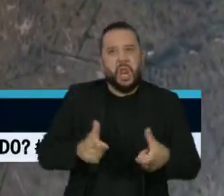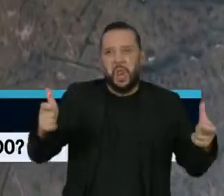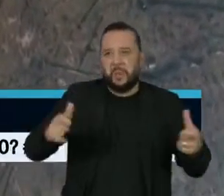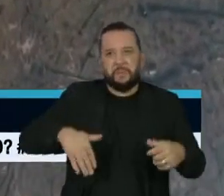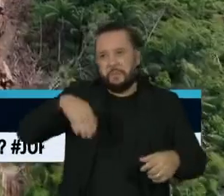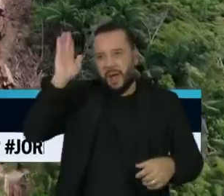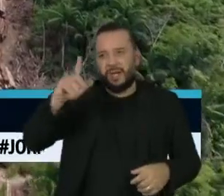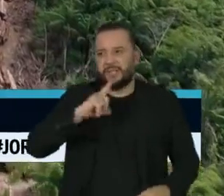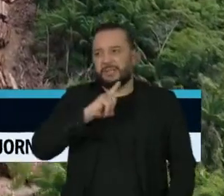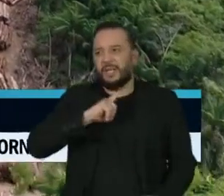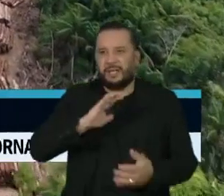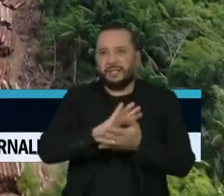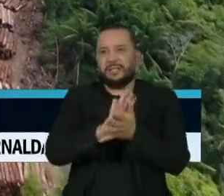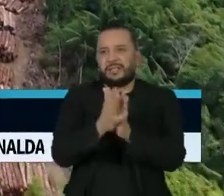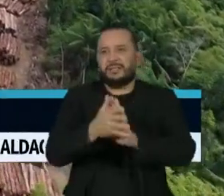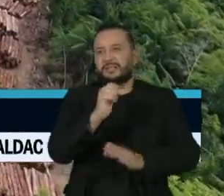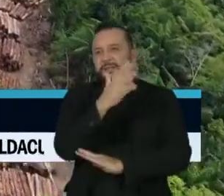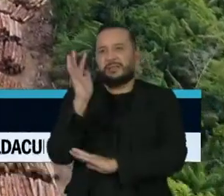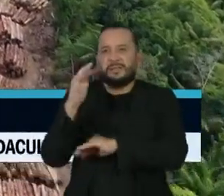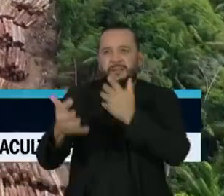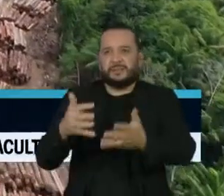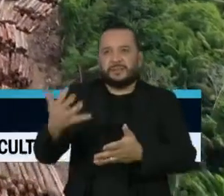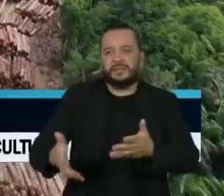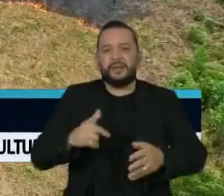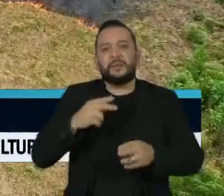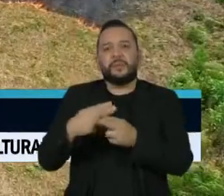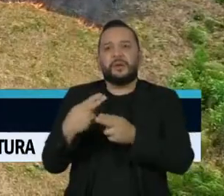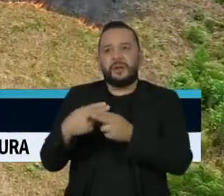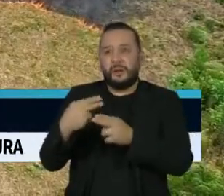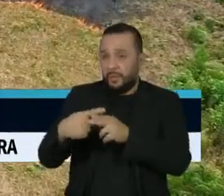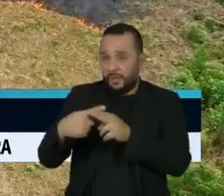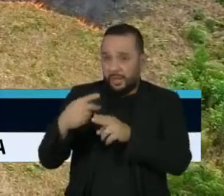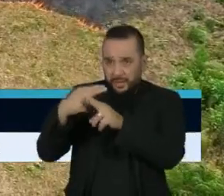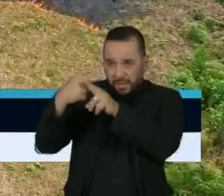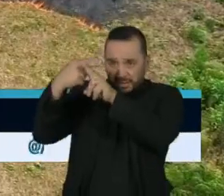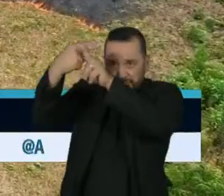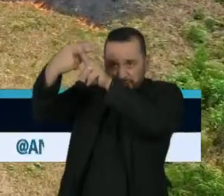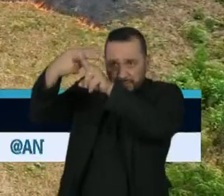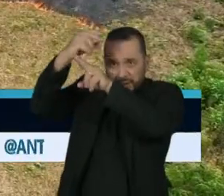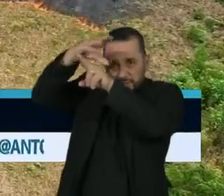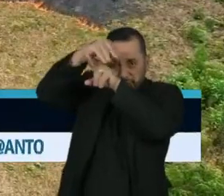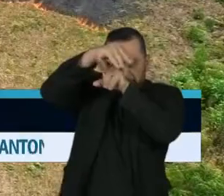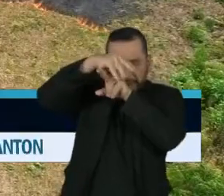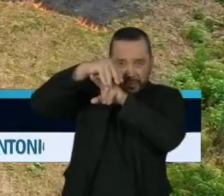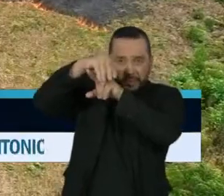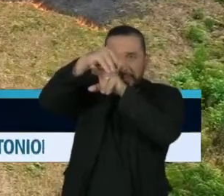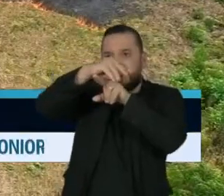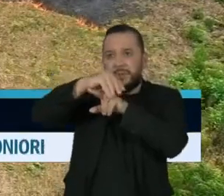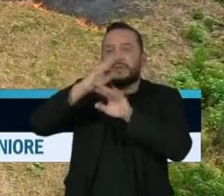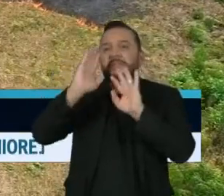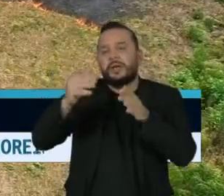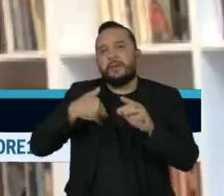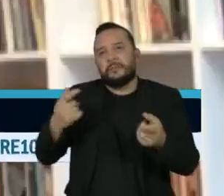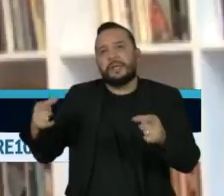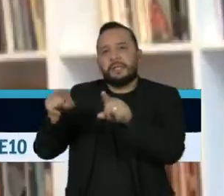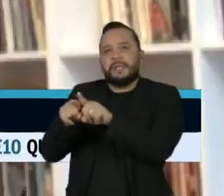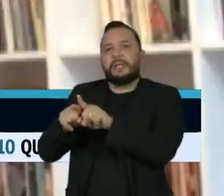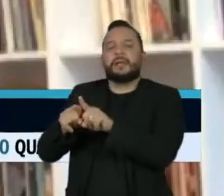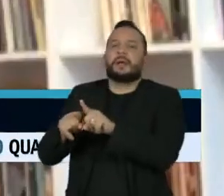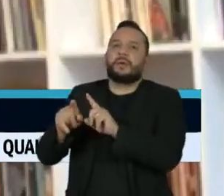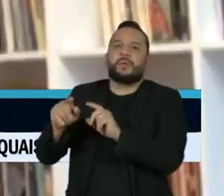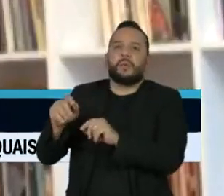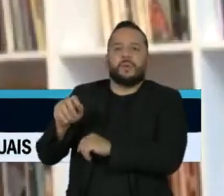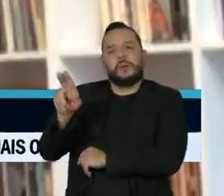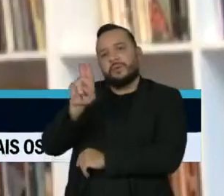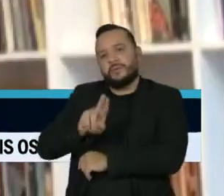Forest Watch, que monitora florestas em todo o planeta, em parceria com a Universidade de Maryland, nos Estados Unidos. A gente